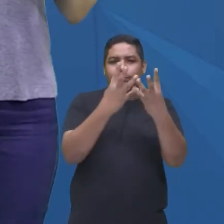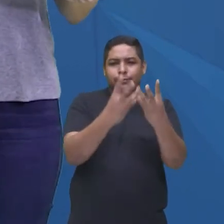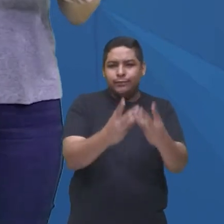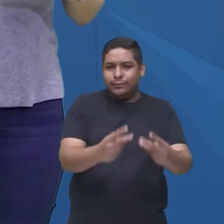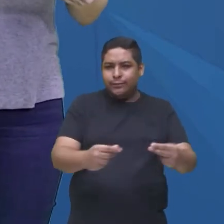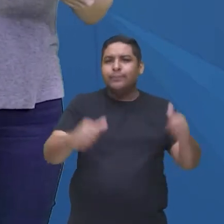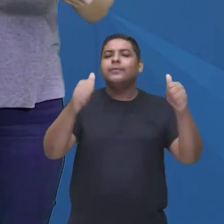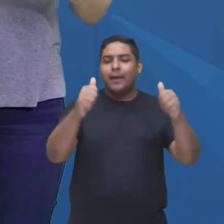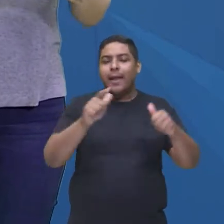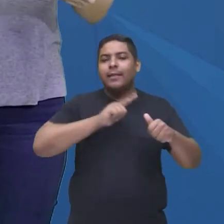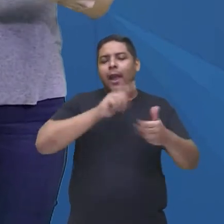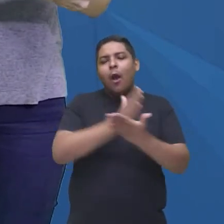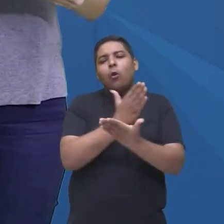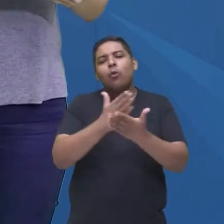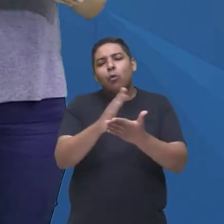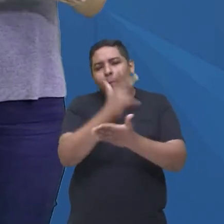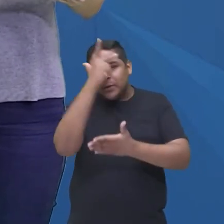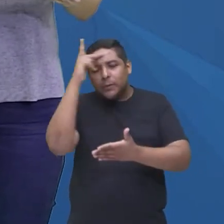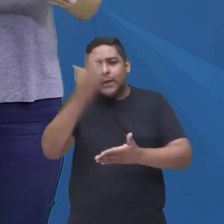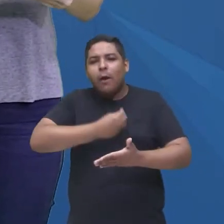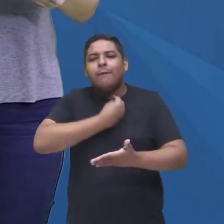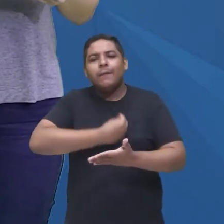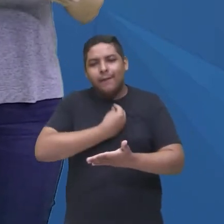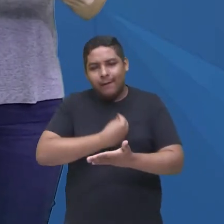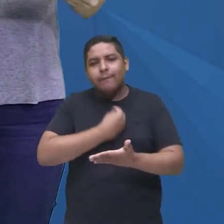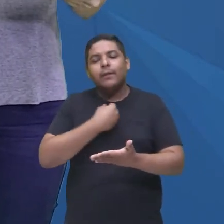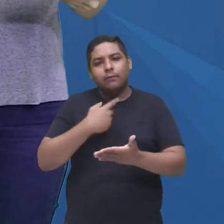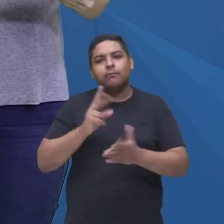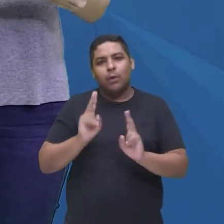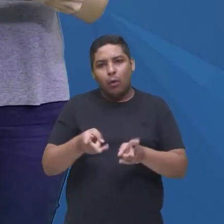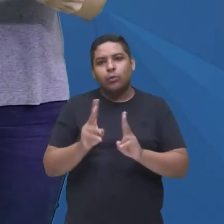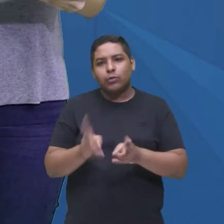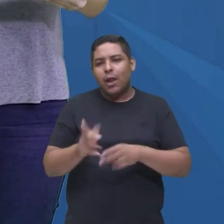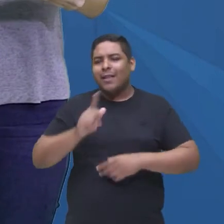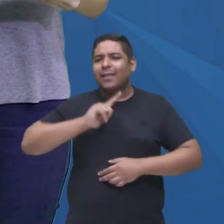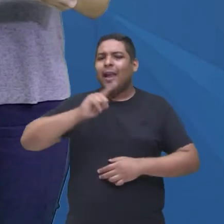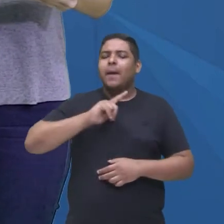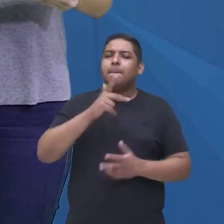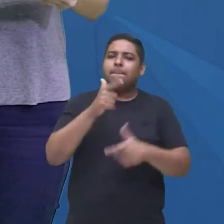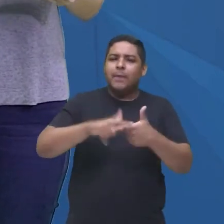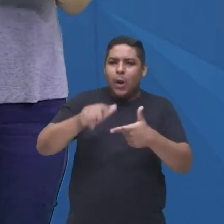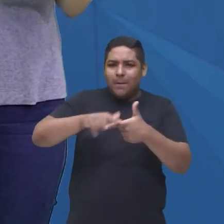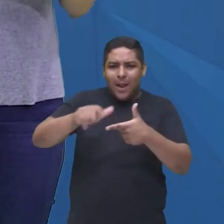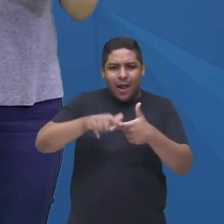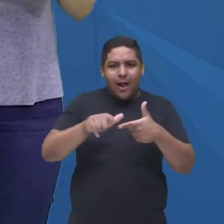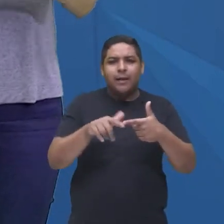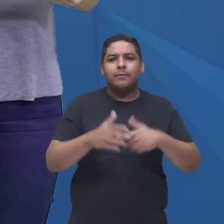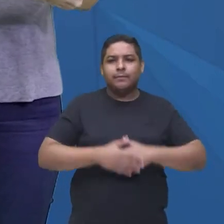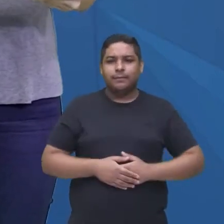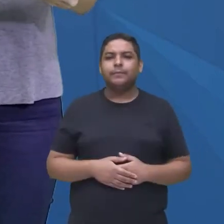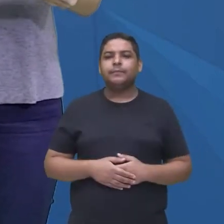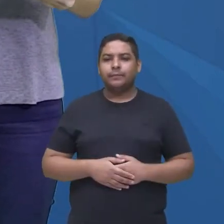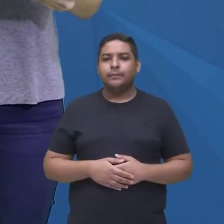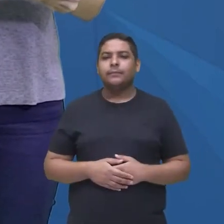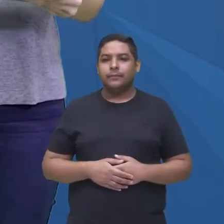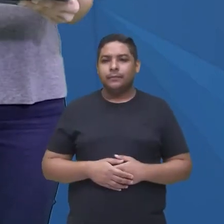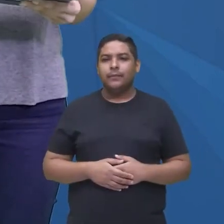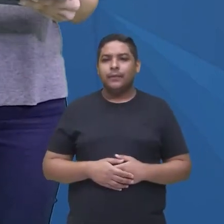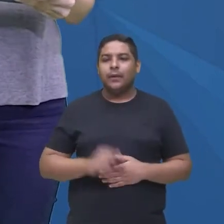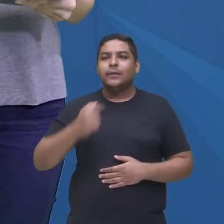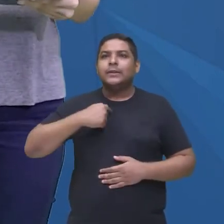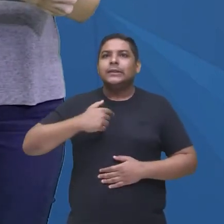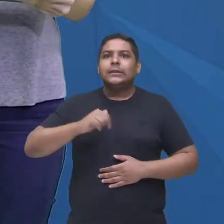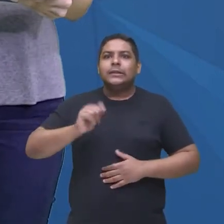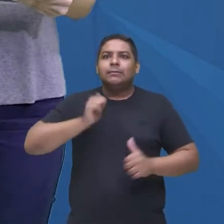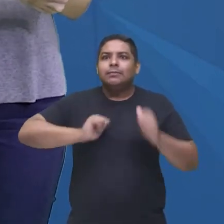sobreviventes tentando ali passar por N situações e é legal do The Walking Dead que você fica ali naquela aflição de ai meu